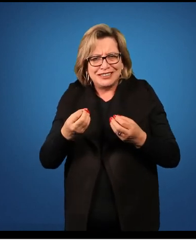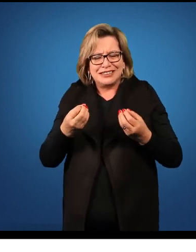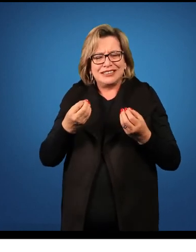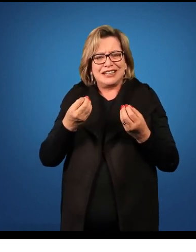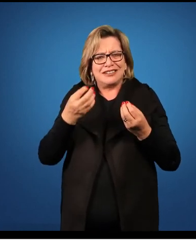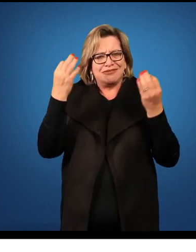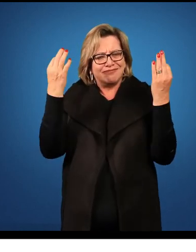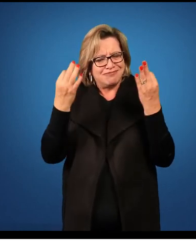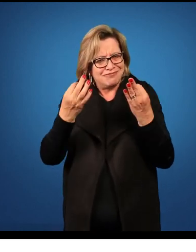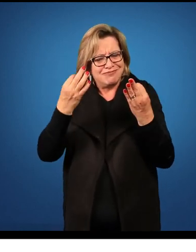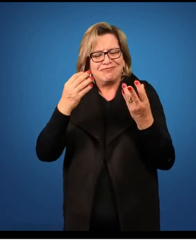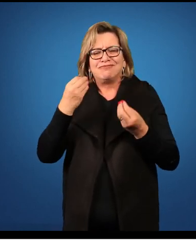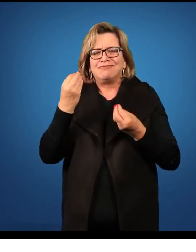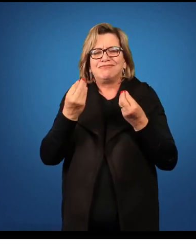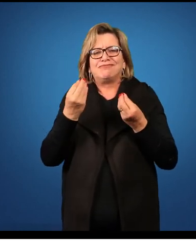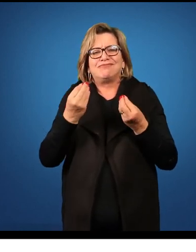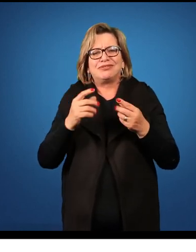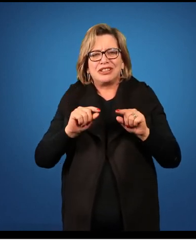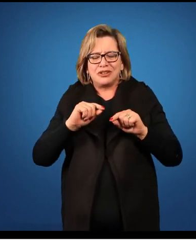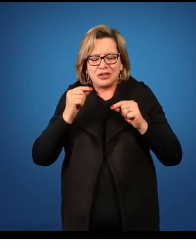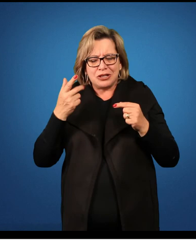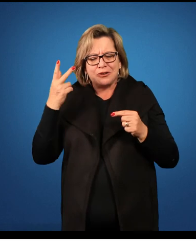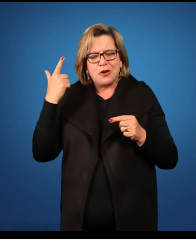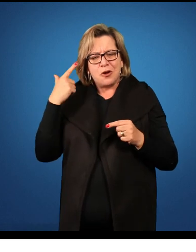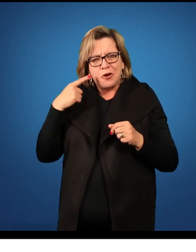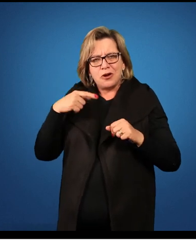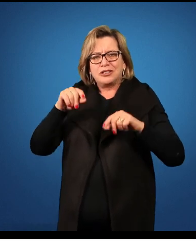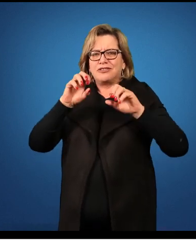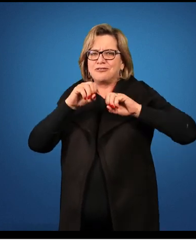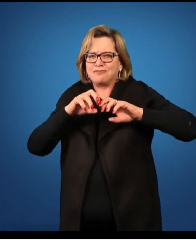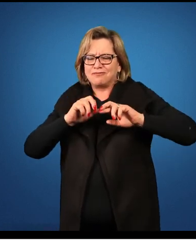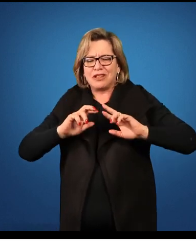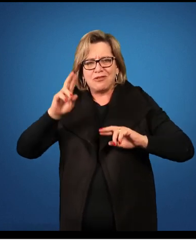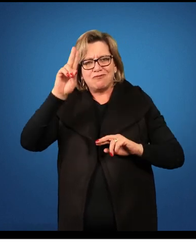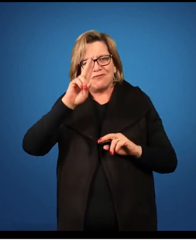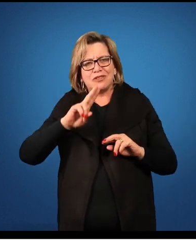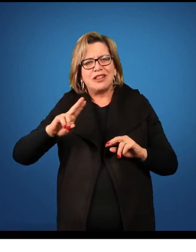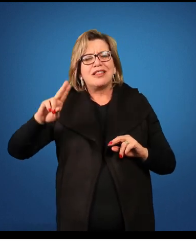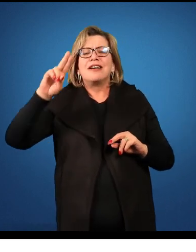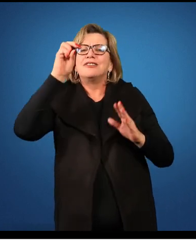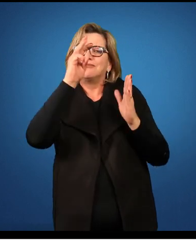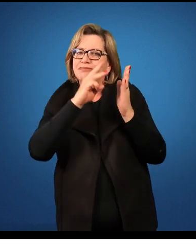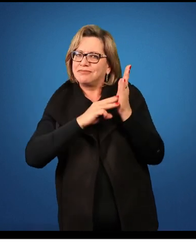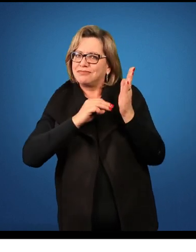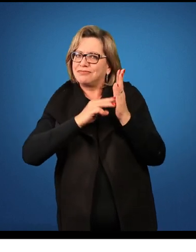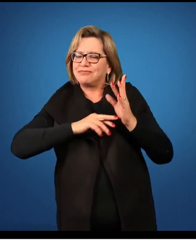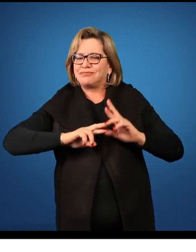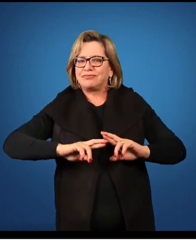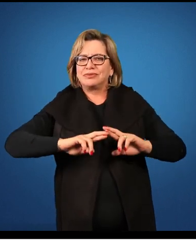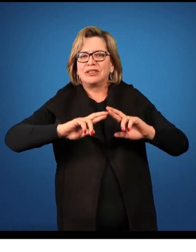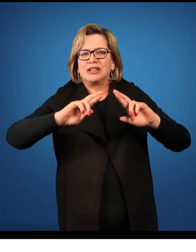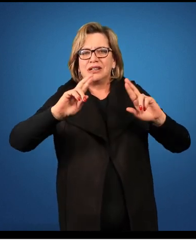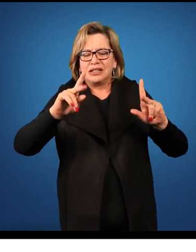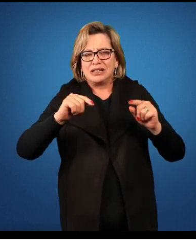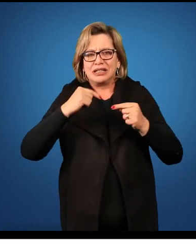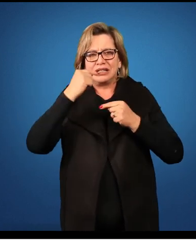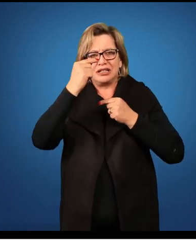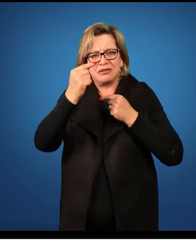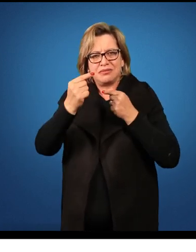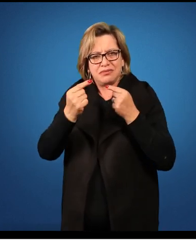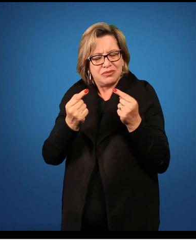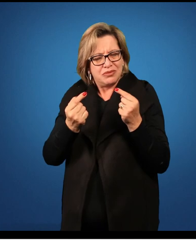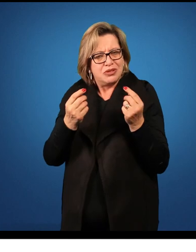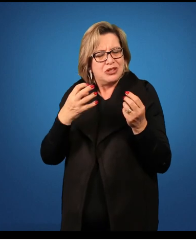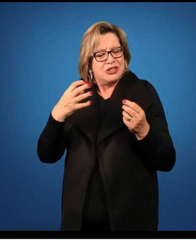ensino significativo nesse aluno, então eu devo retrabalhar esse conteúdo com uma nova metodologia e possivelmente uma